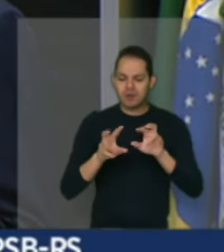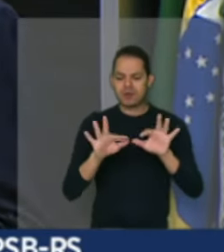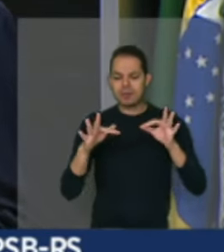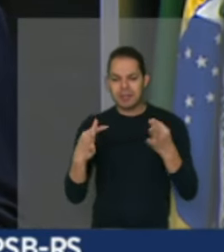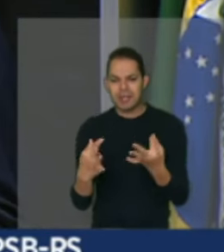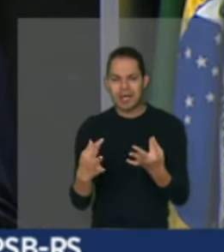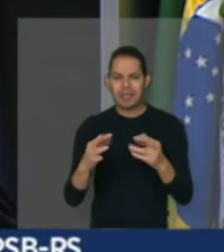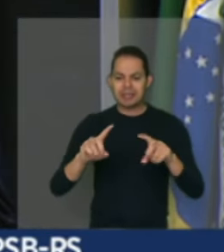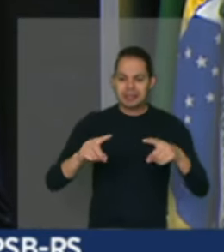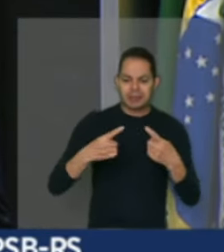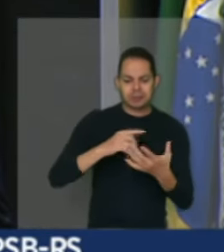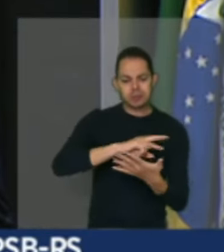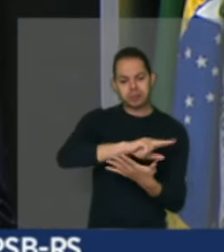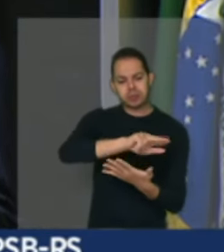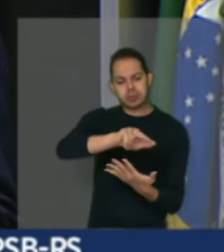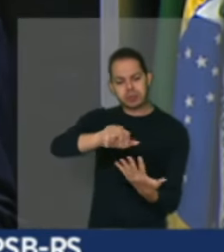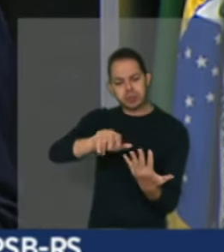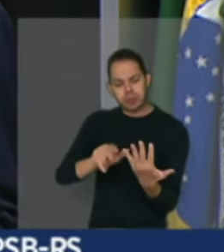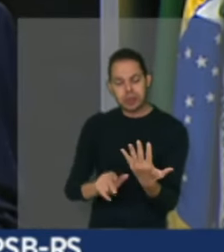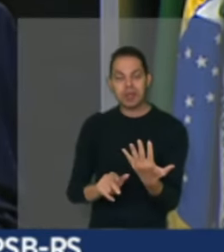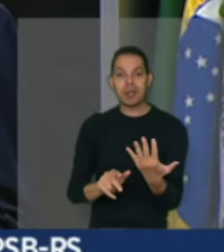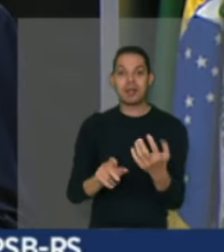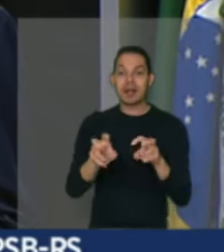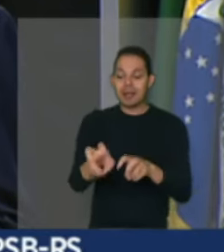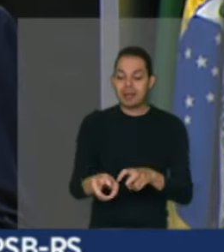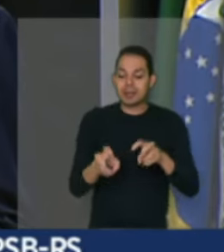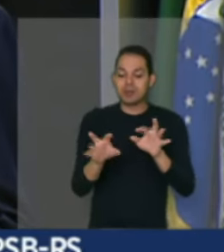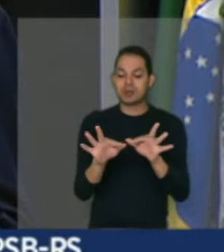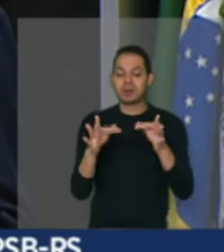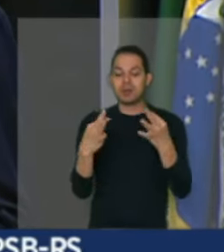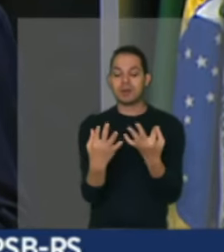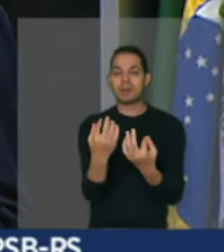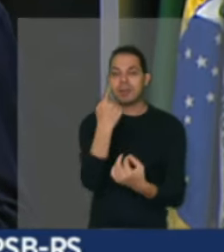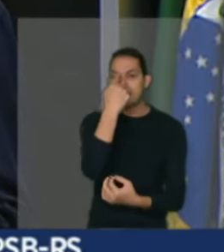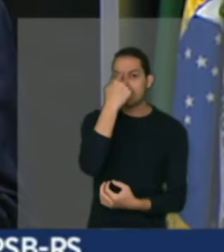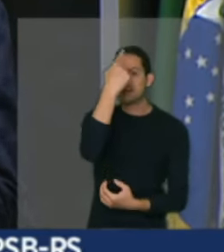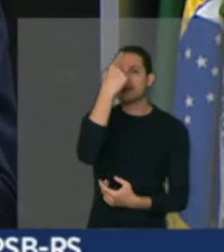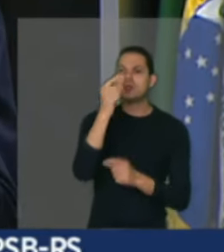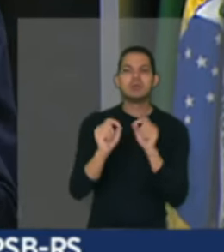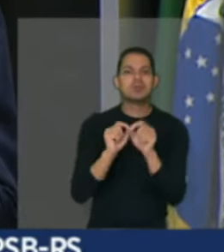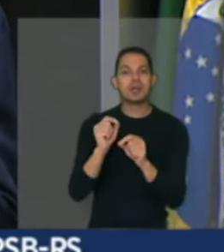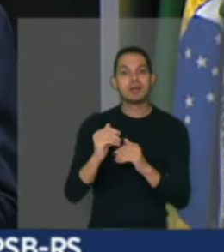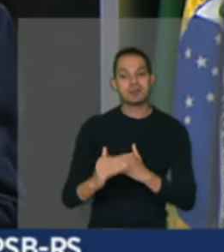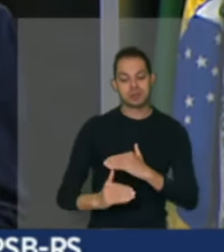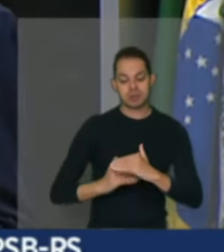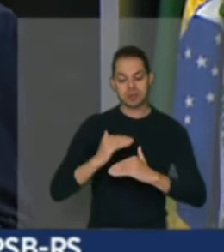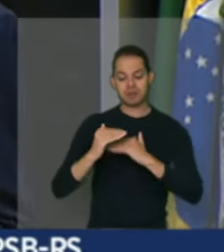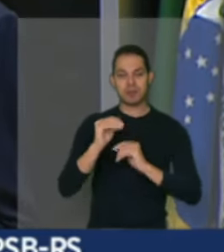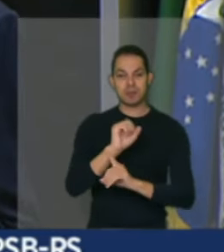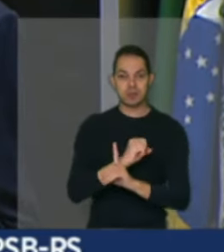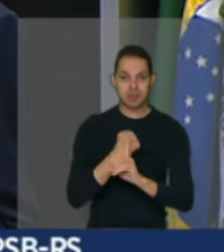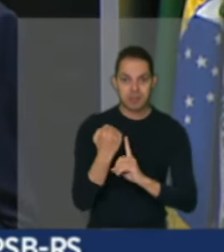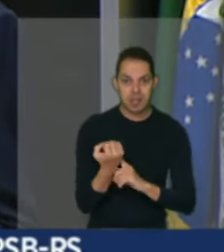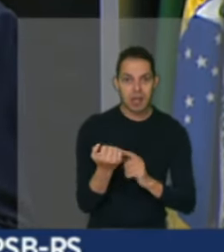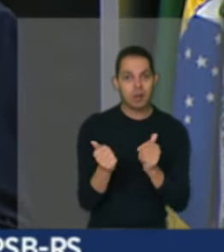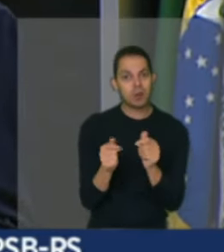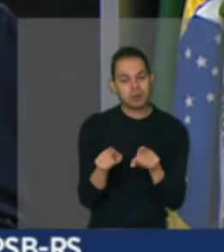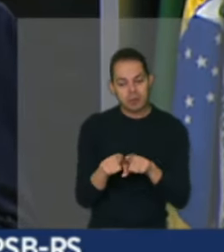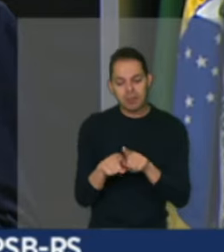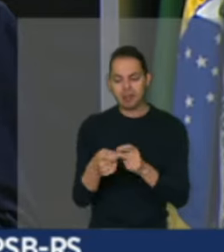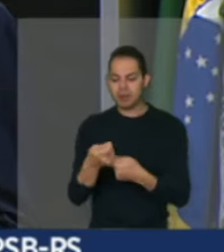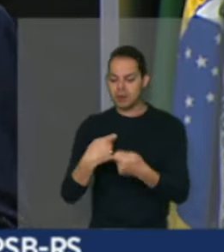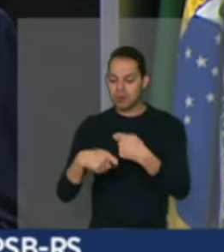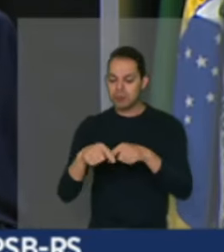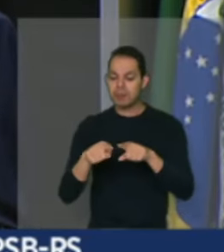consideramos a agricultura familiar uma ideia de desenvolvimento, não só social e econômico, mas